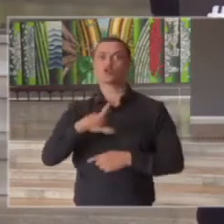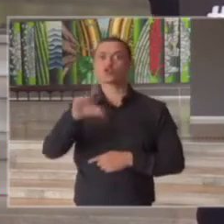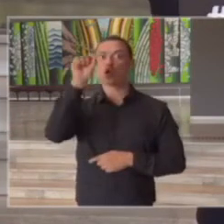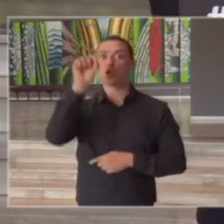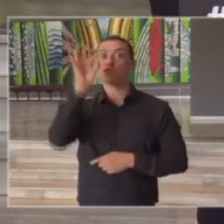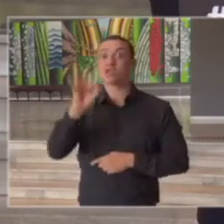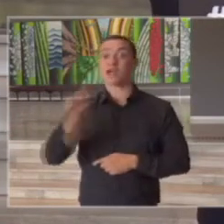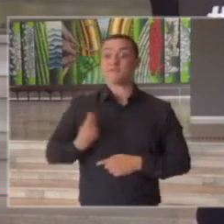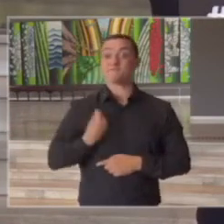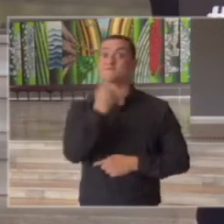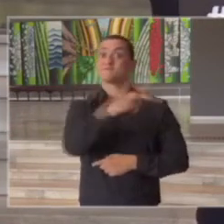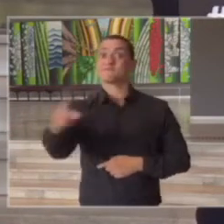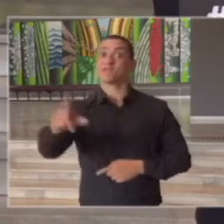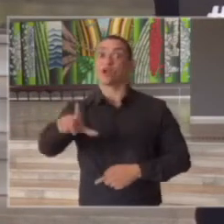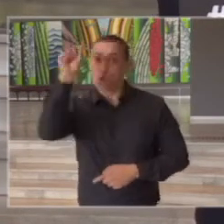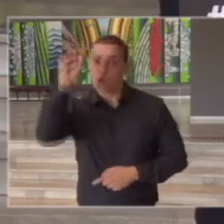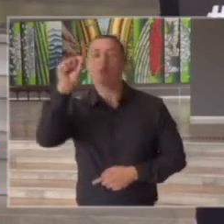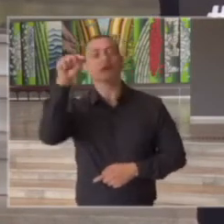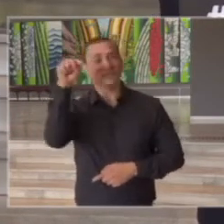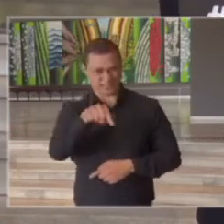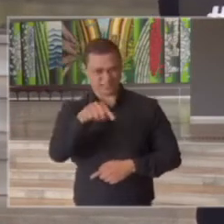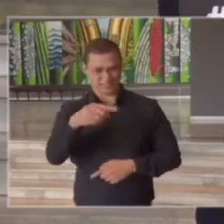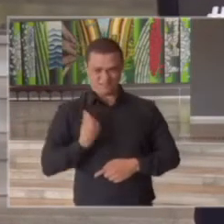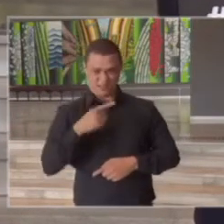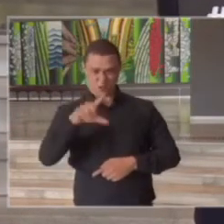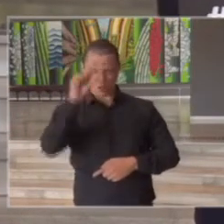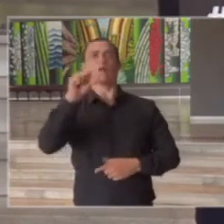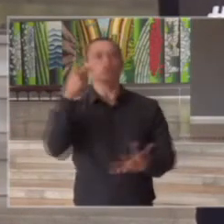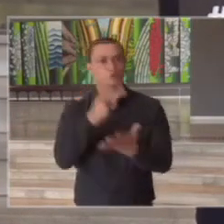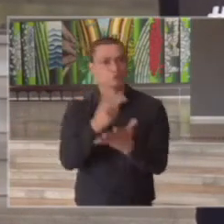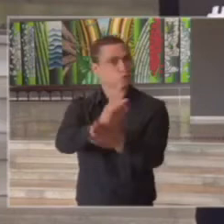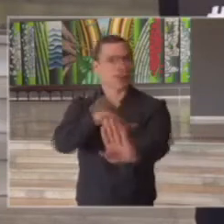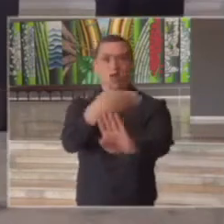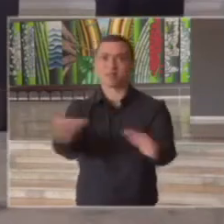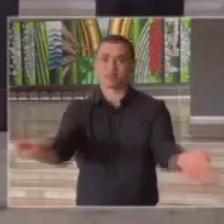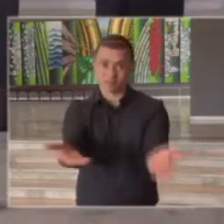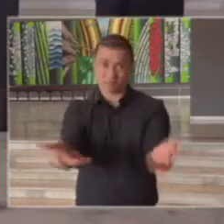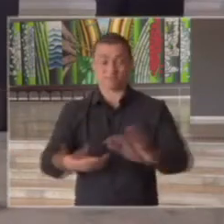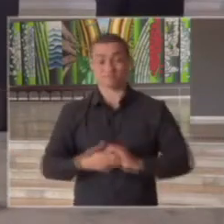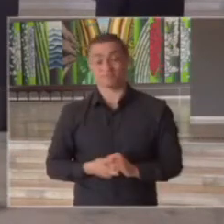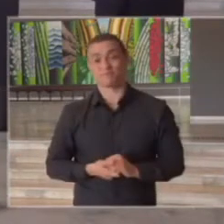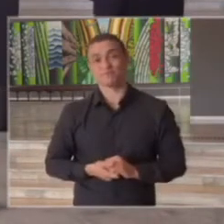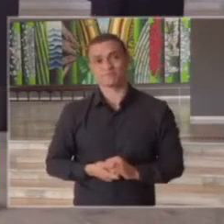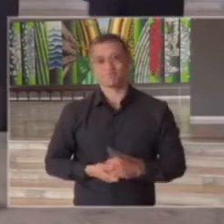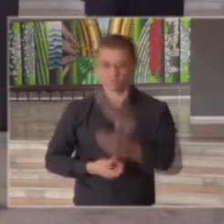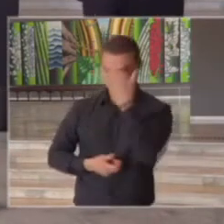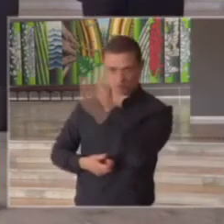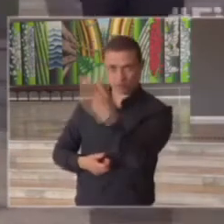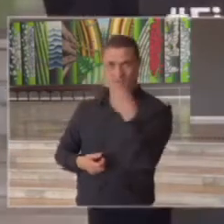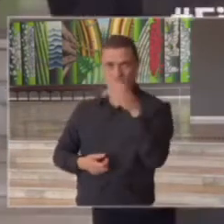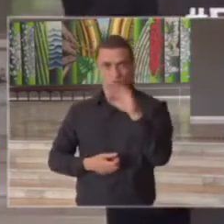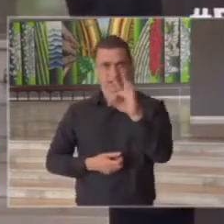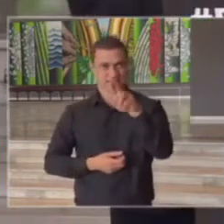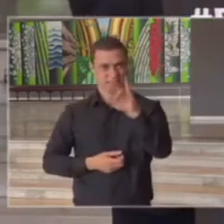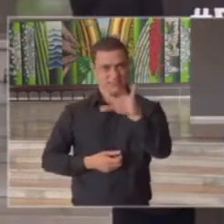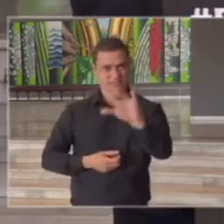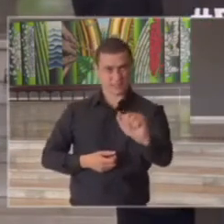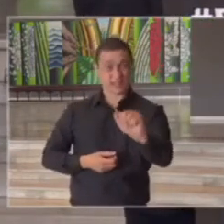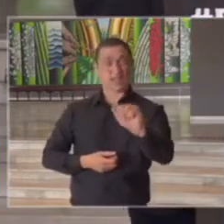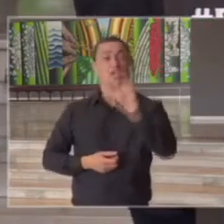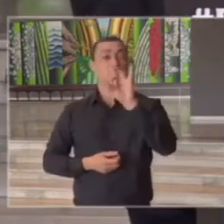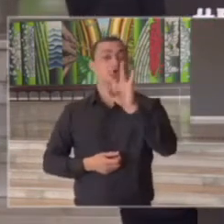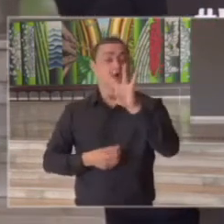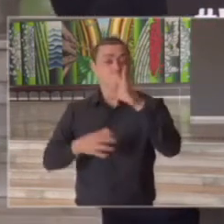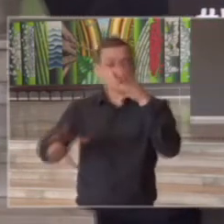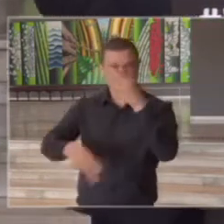pelas vidas e é essa escolha que nós mantemos hoje também obrigado Patrícia apenas para reforçar